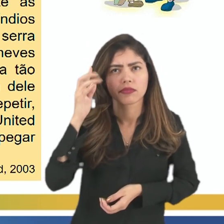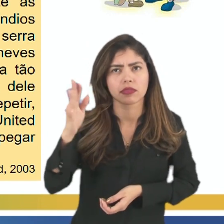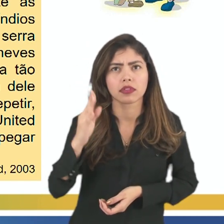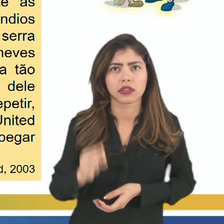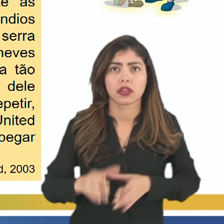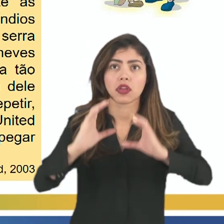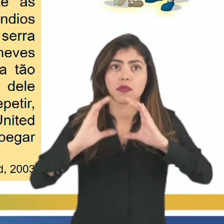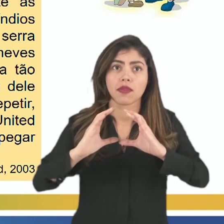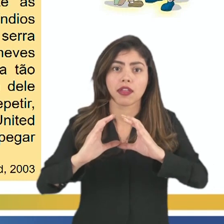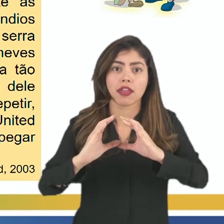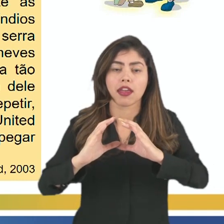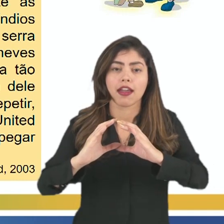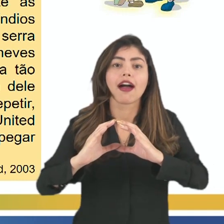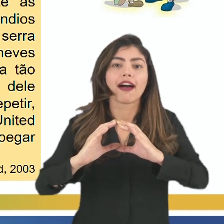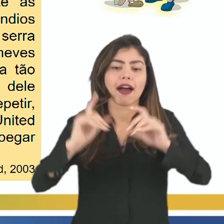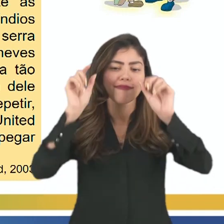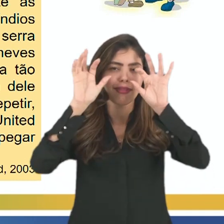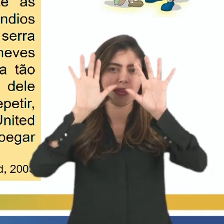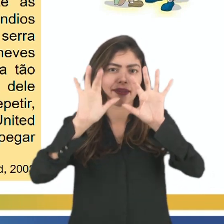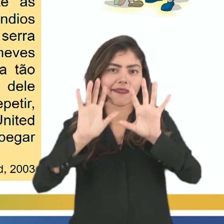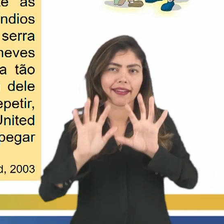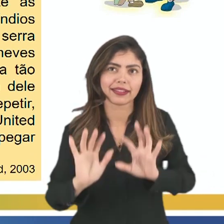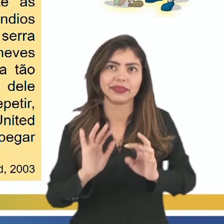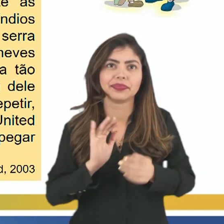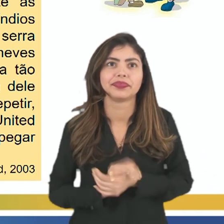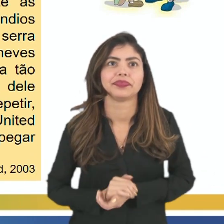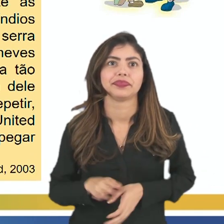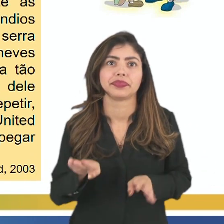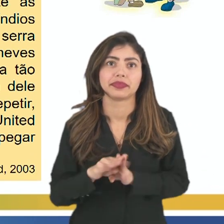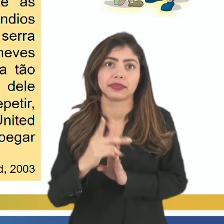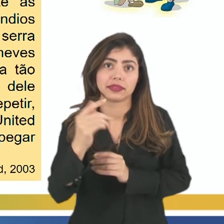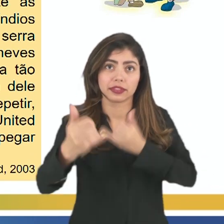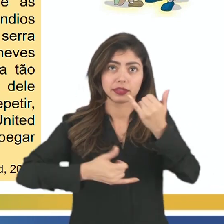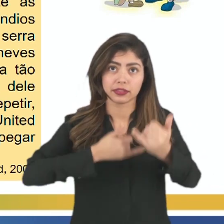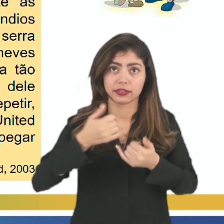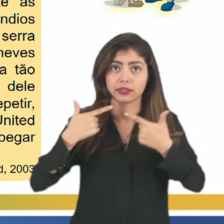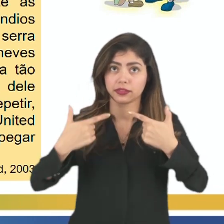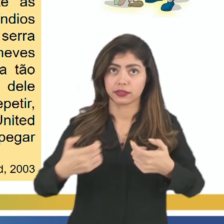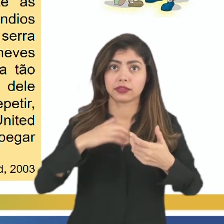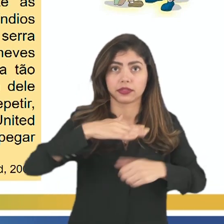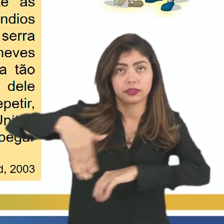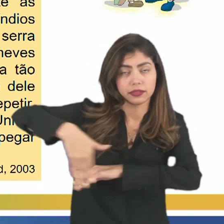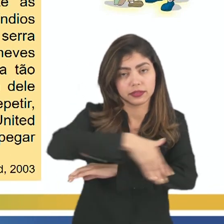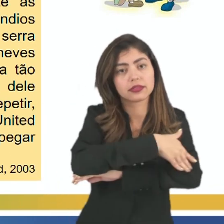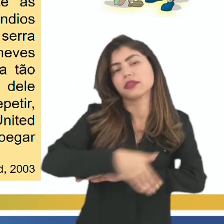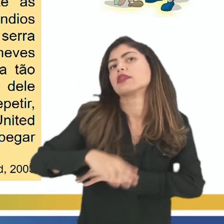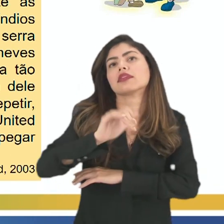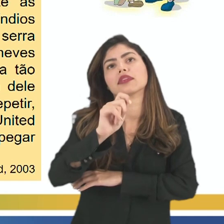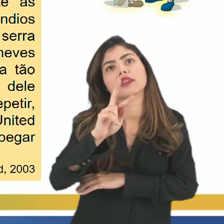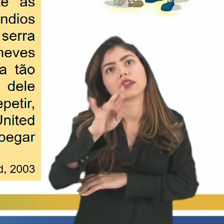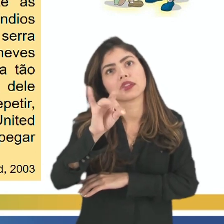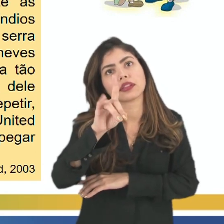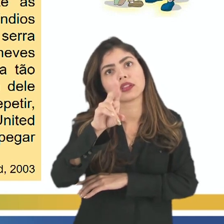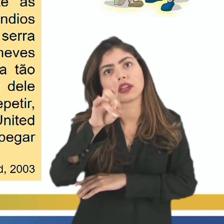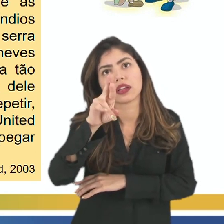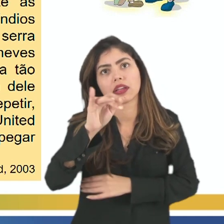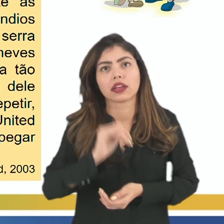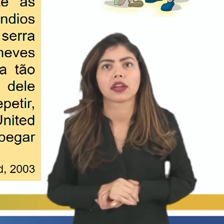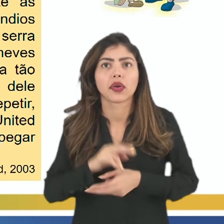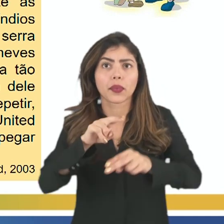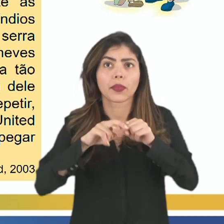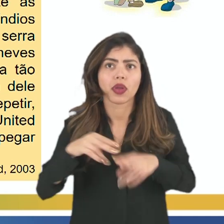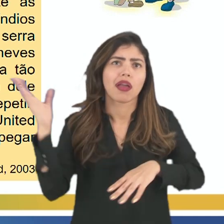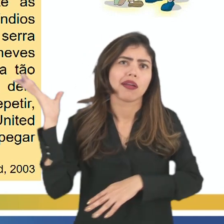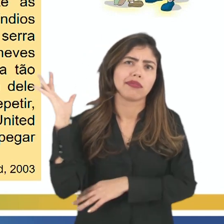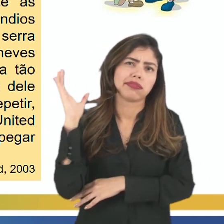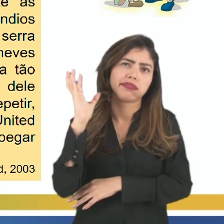fazer bolas com as neves perpétuas e brincar de guerra nas ruas abrasadoras, pois o